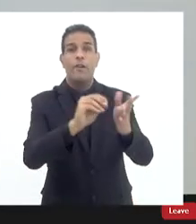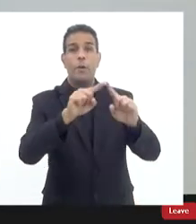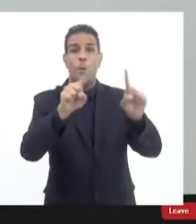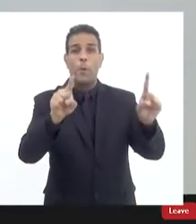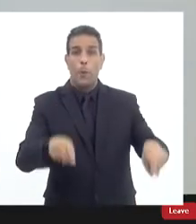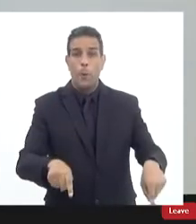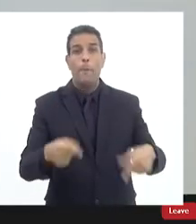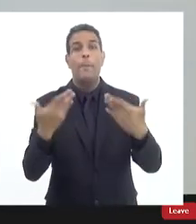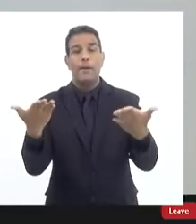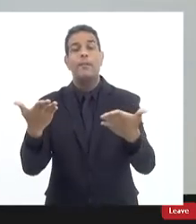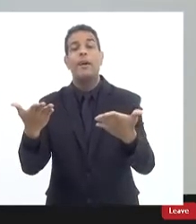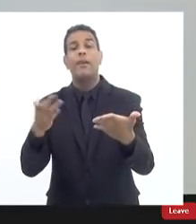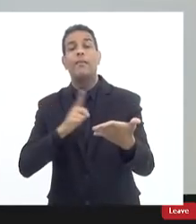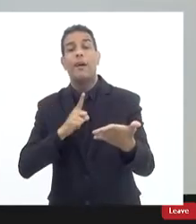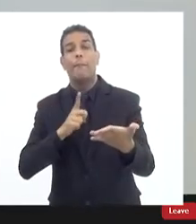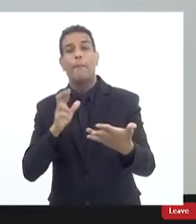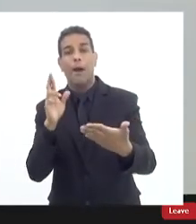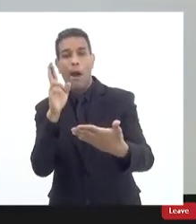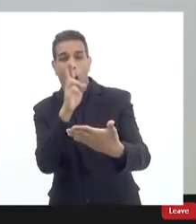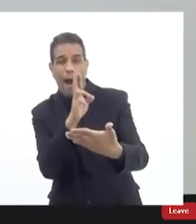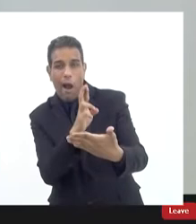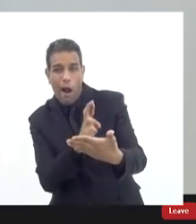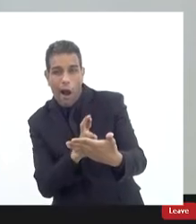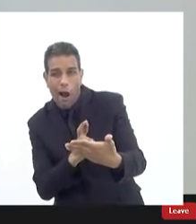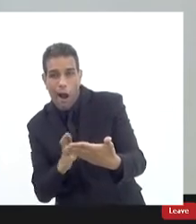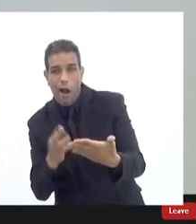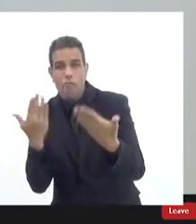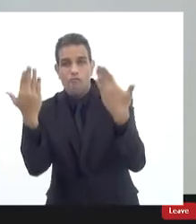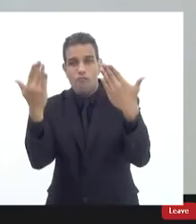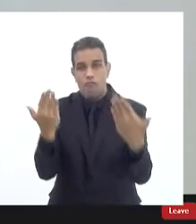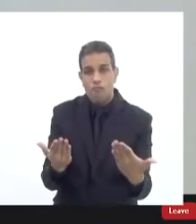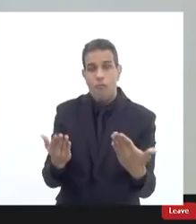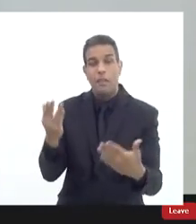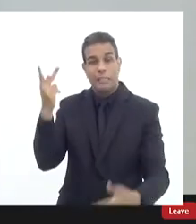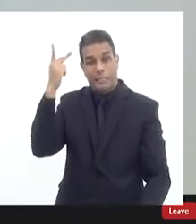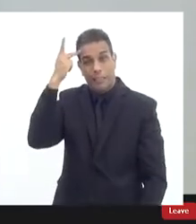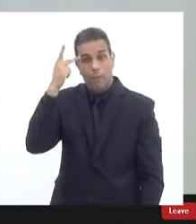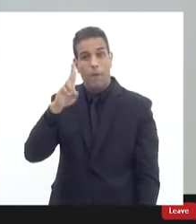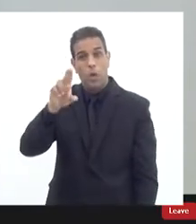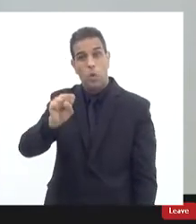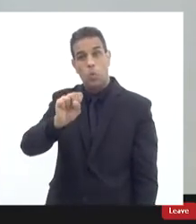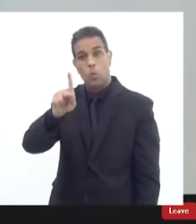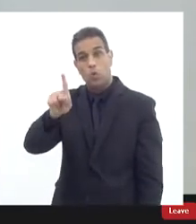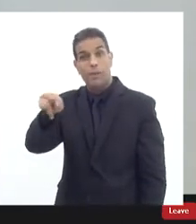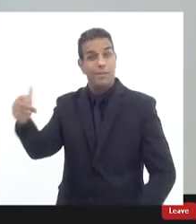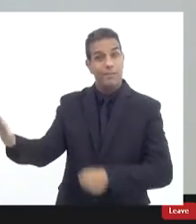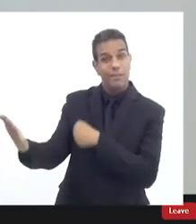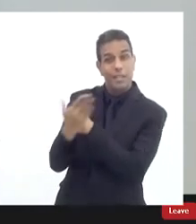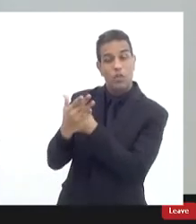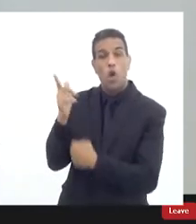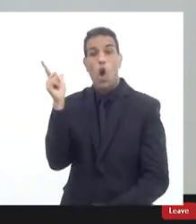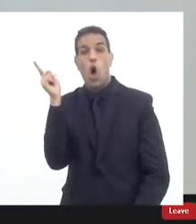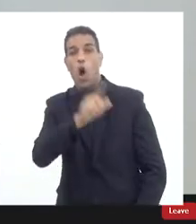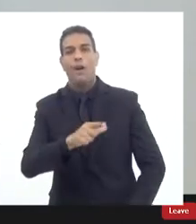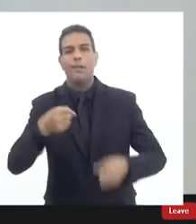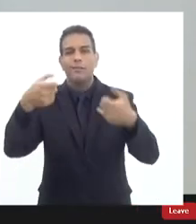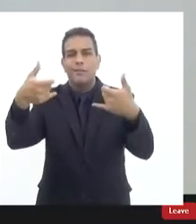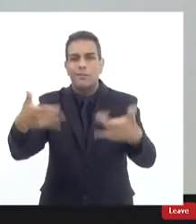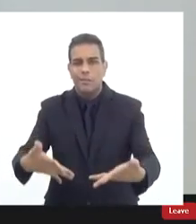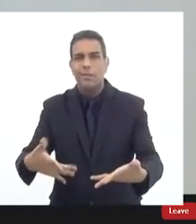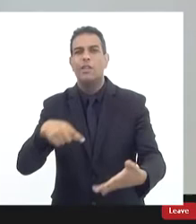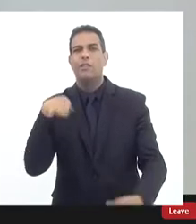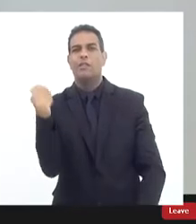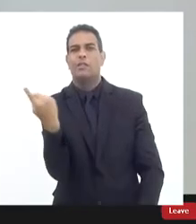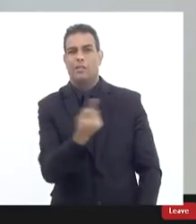com os peritos da USP para que eles nos auxiliem na análise de todos os laudos técnicos desses fatos nós estamos acompanhando uma interlocução muito